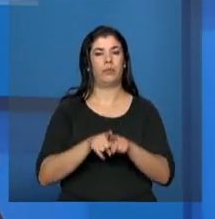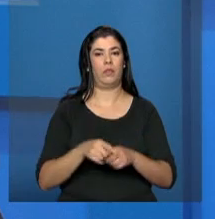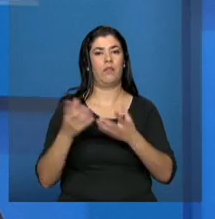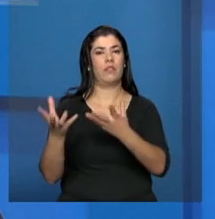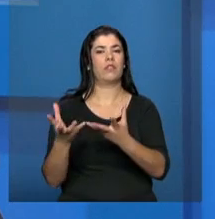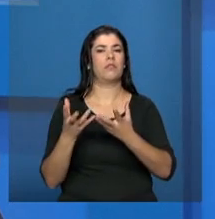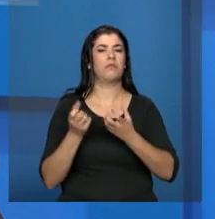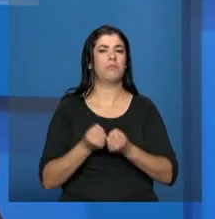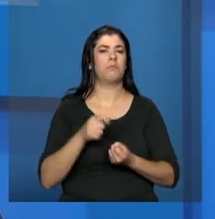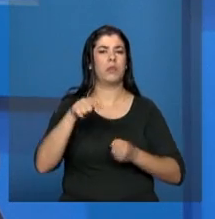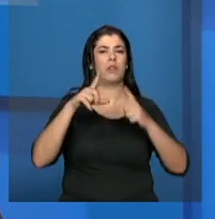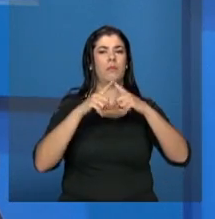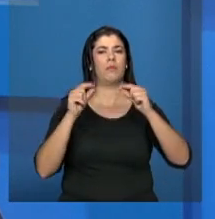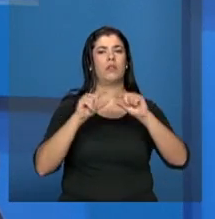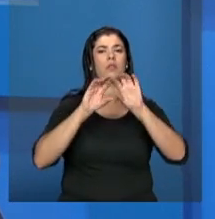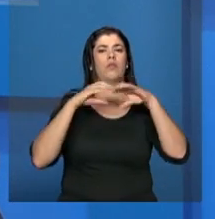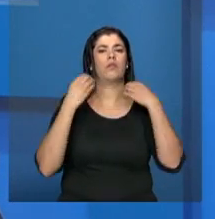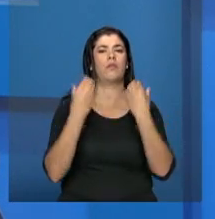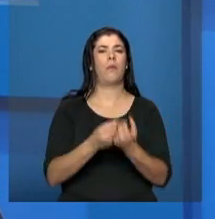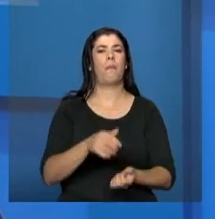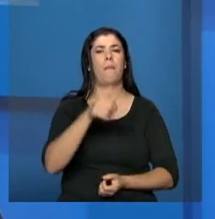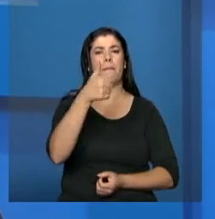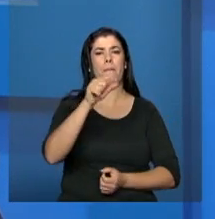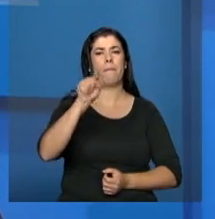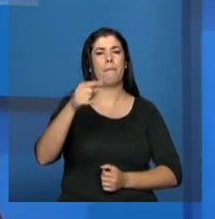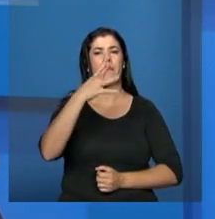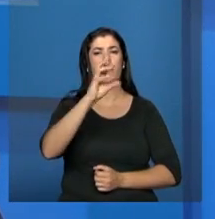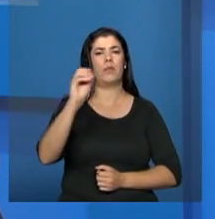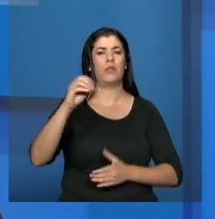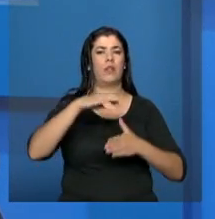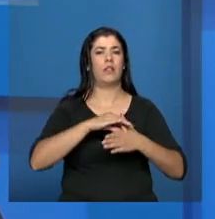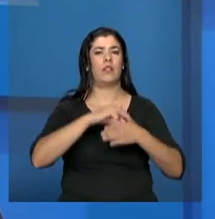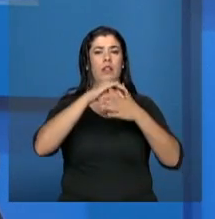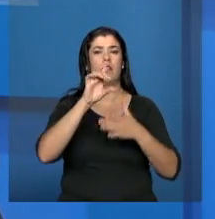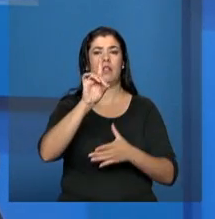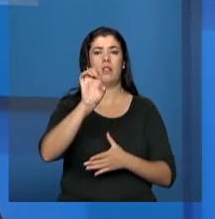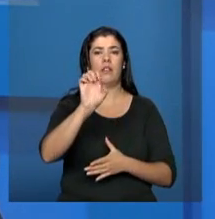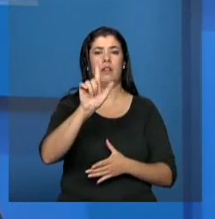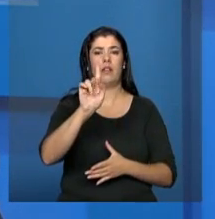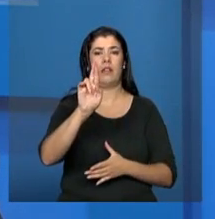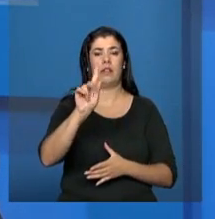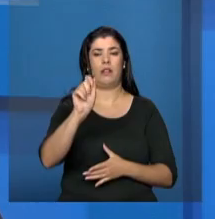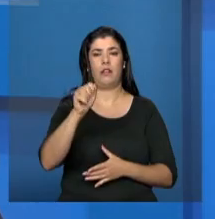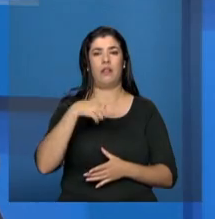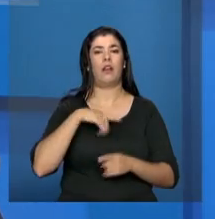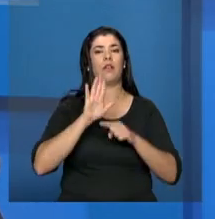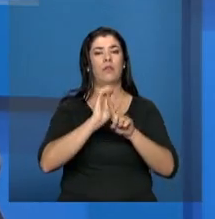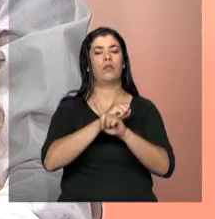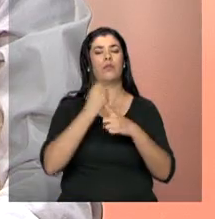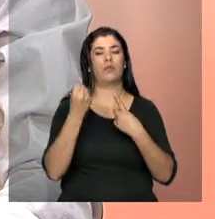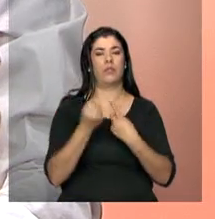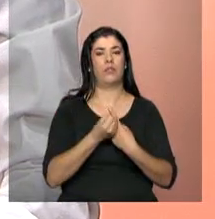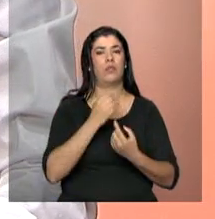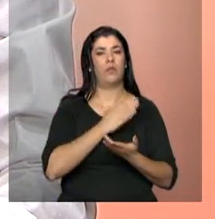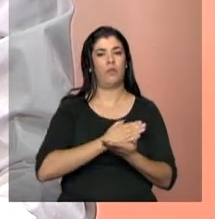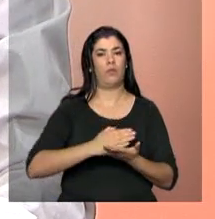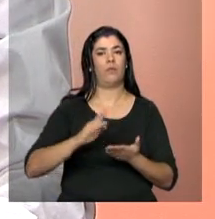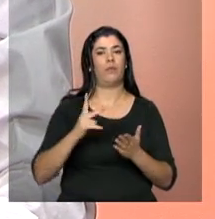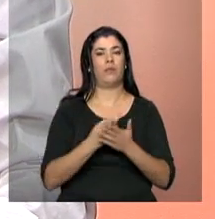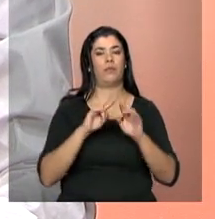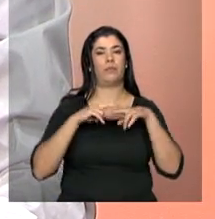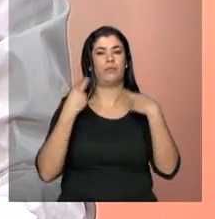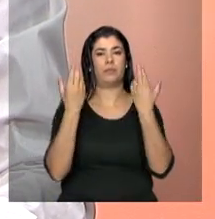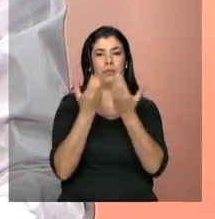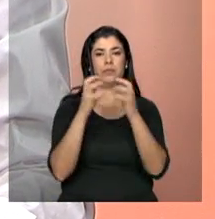torno de 1.400 delegados de assistência social aqui em Brasília, nesse período. E, presidente, quais as